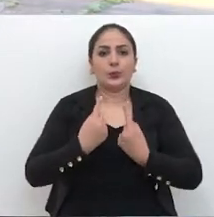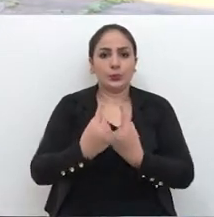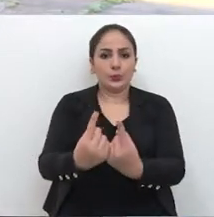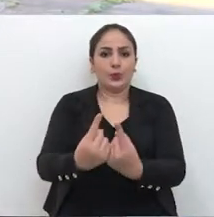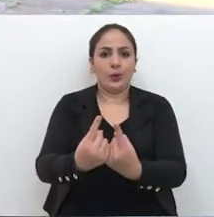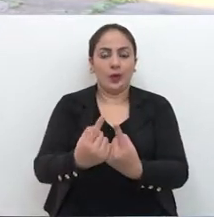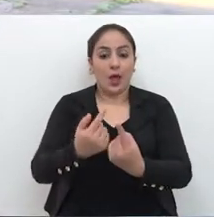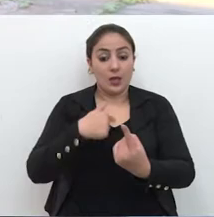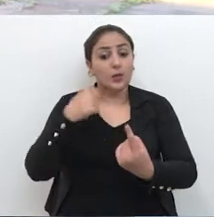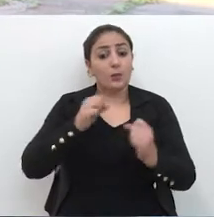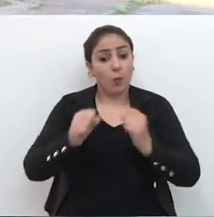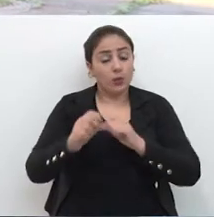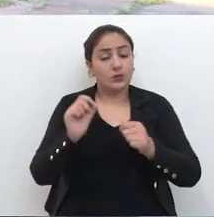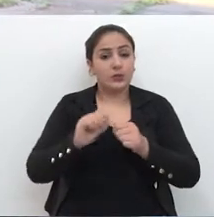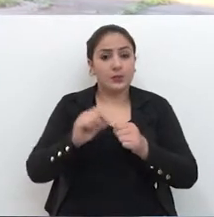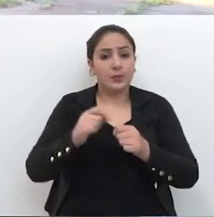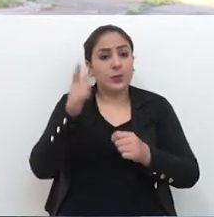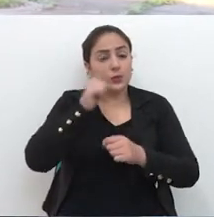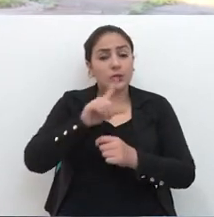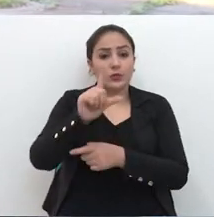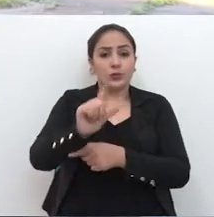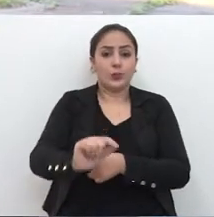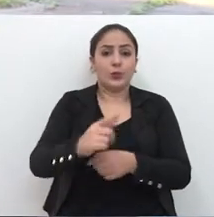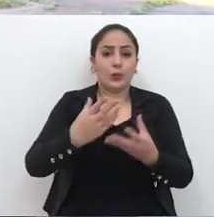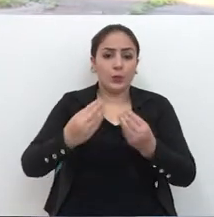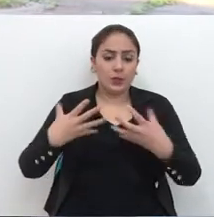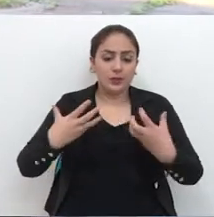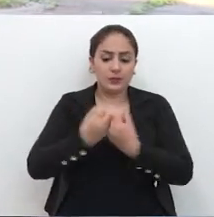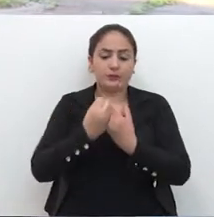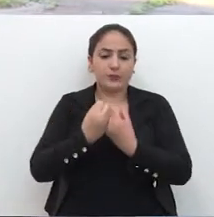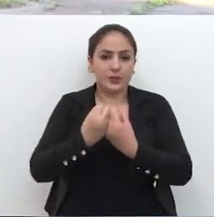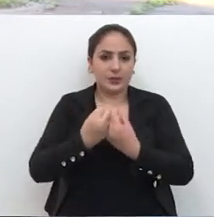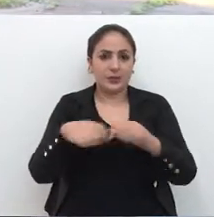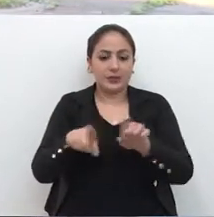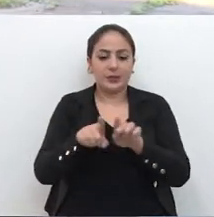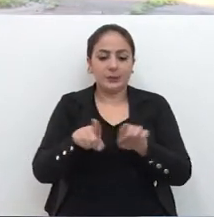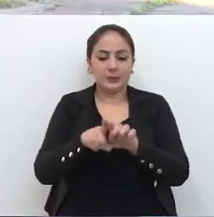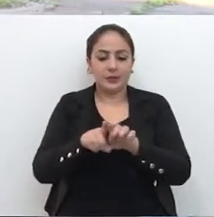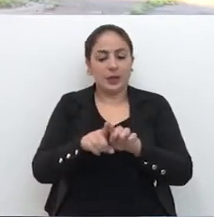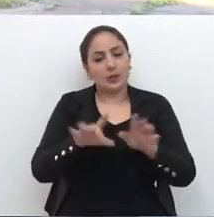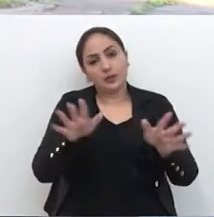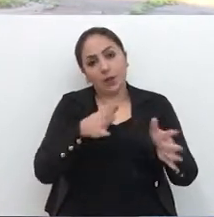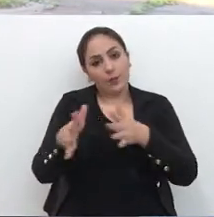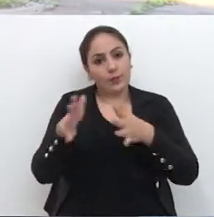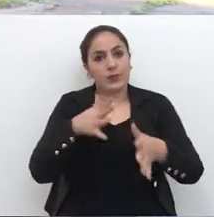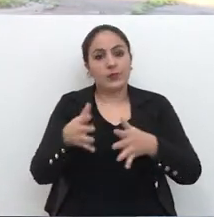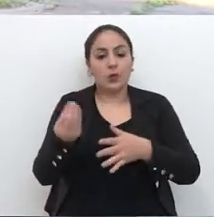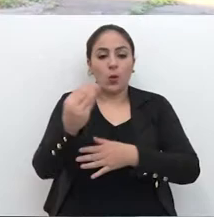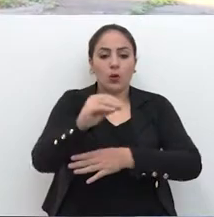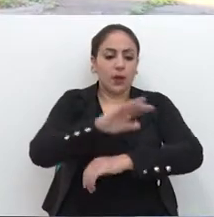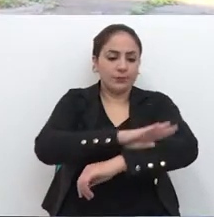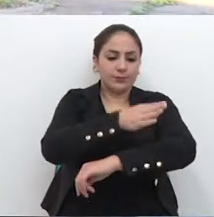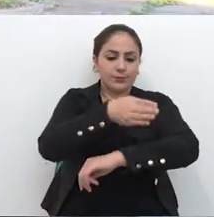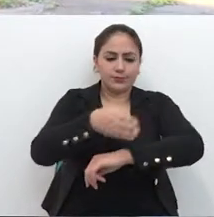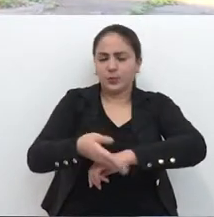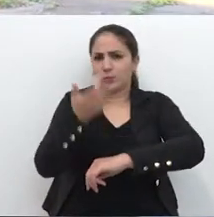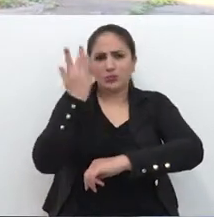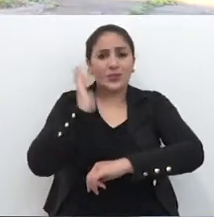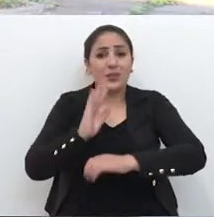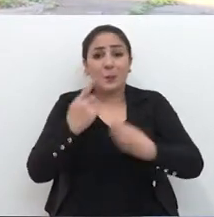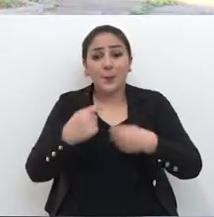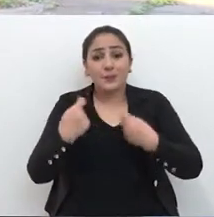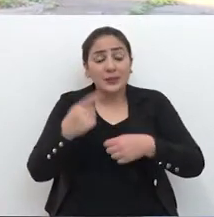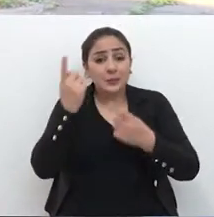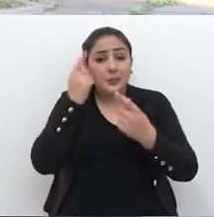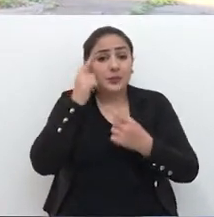cabe uma mão única, para diminuir bastante os acidentes, e de repente colocar um quebra-mola,